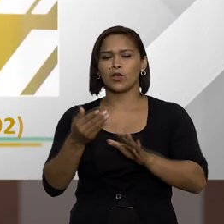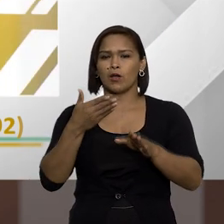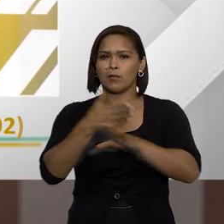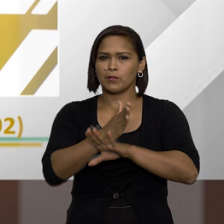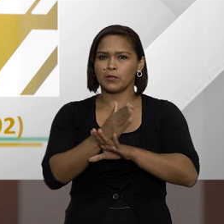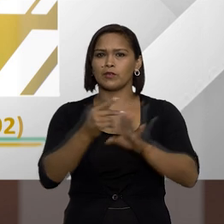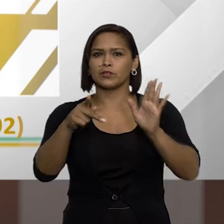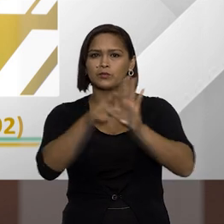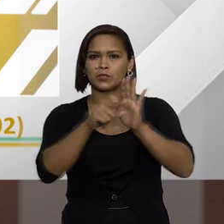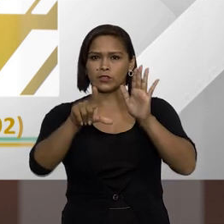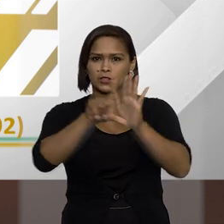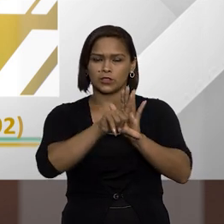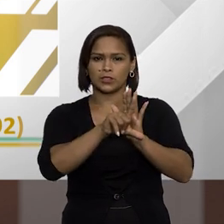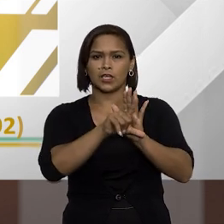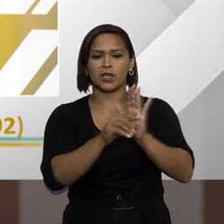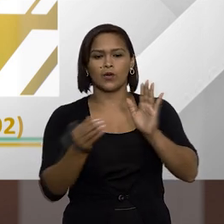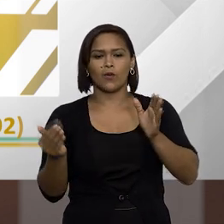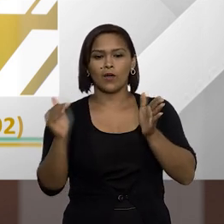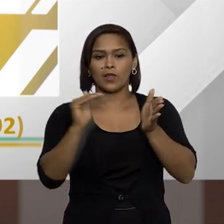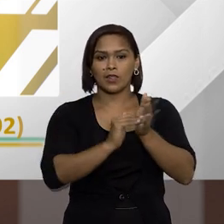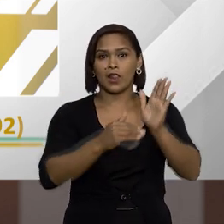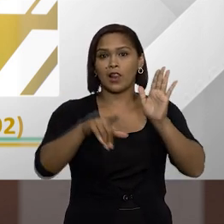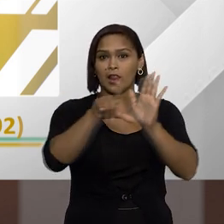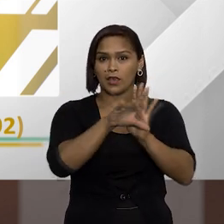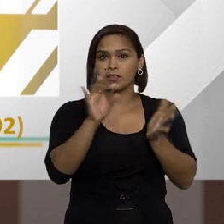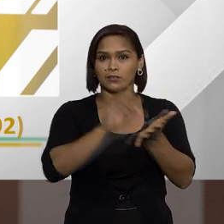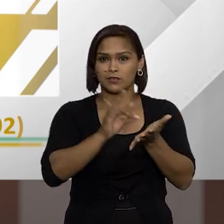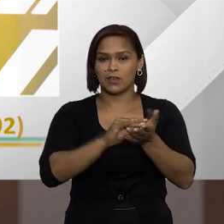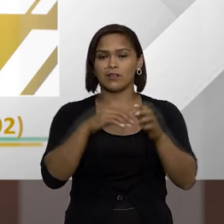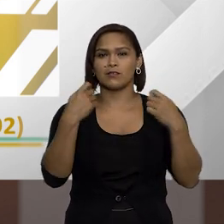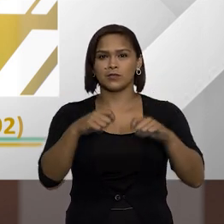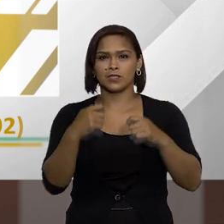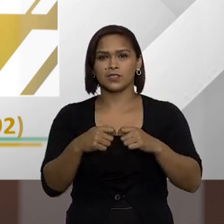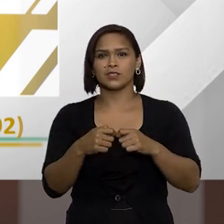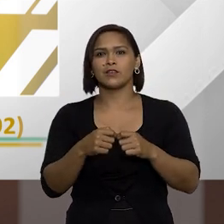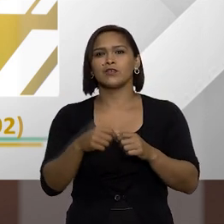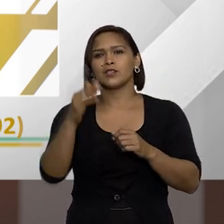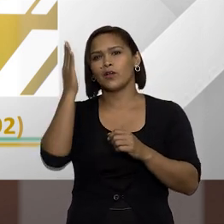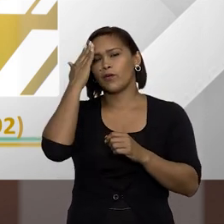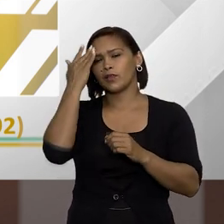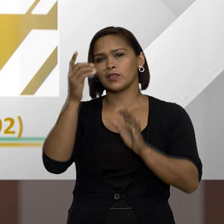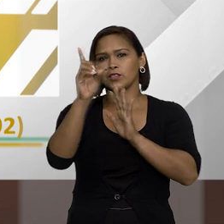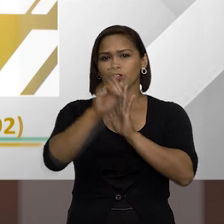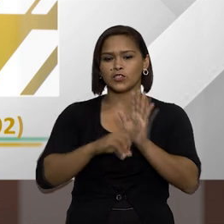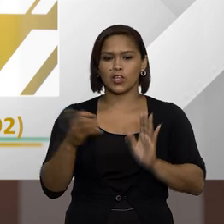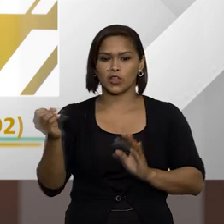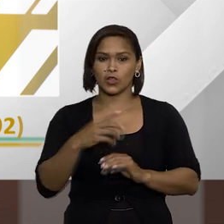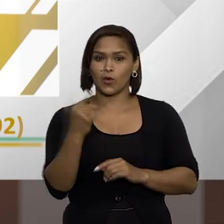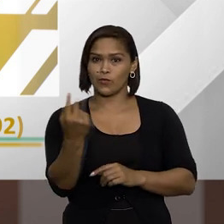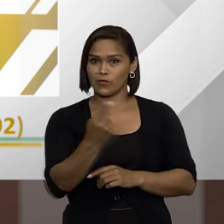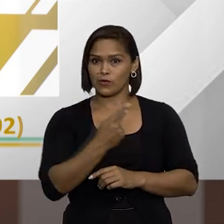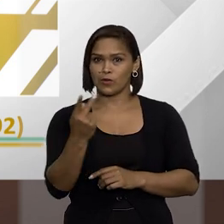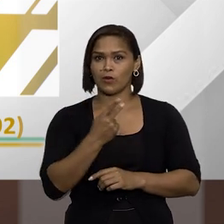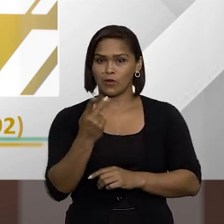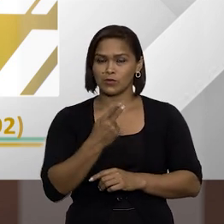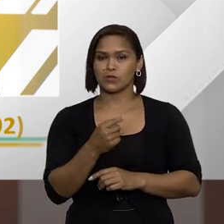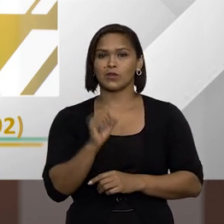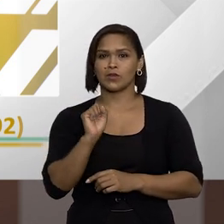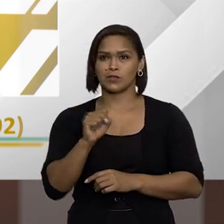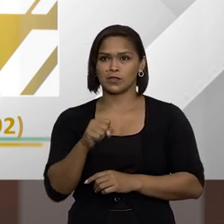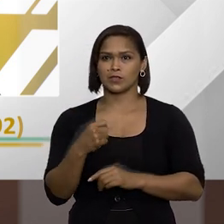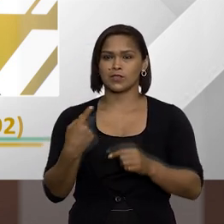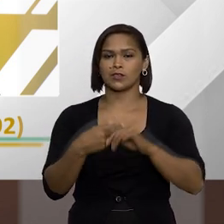aprovação desse projeto de lei quando ele virar lei de fato a gente vai precisar fazer um entender direito novo com vocês inclusive né já tô